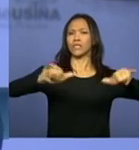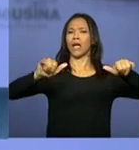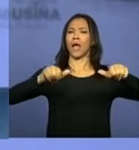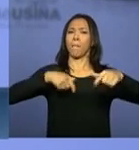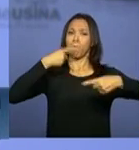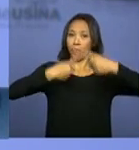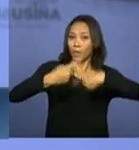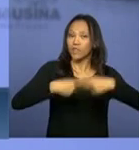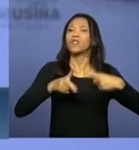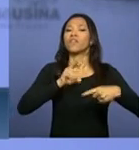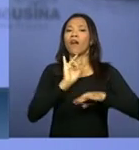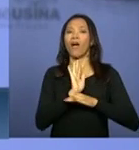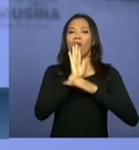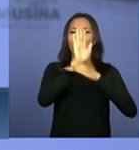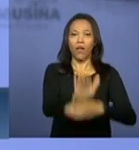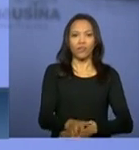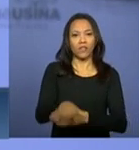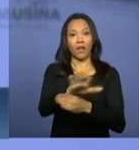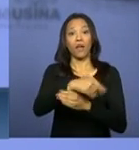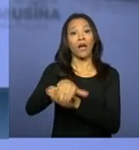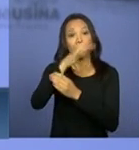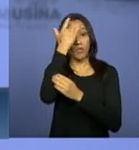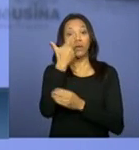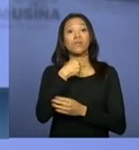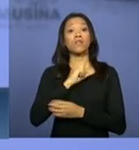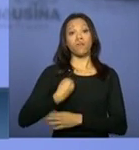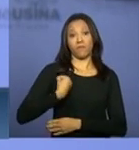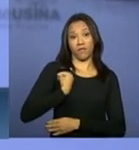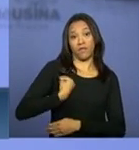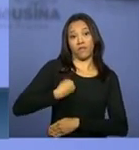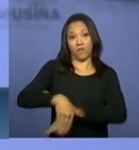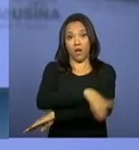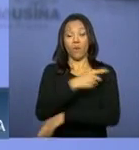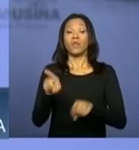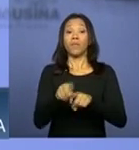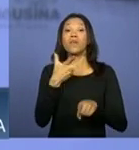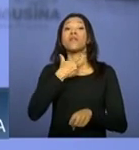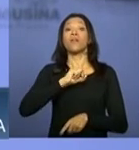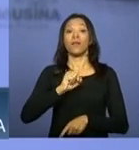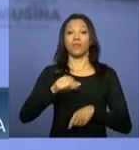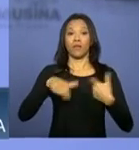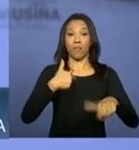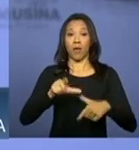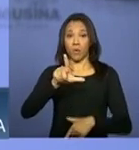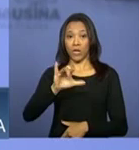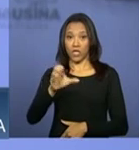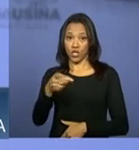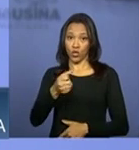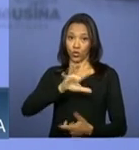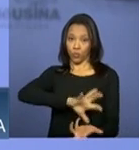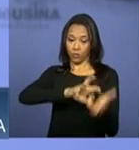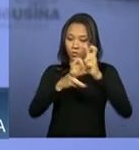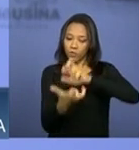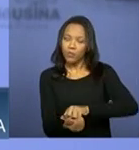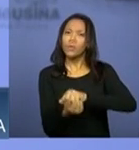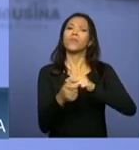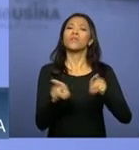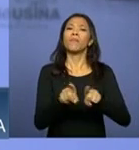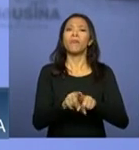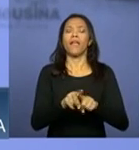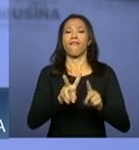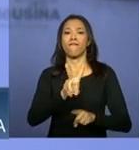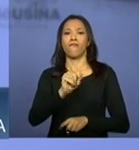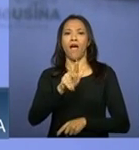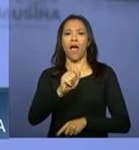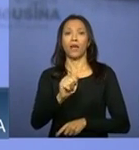diretamente a população em situação de rua e os catadores de material reciclável, como, por exemplo, a oferta de vagas do Pronatec,